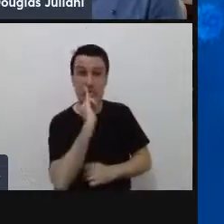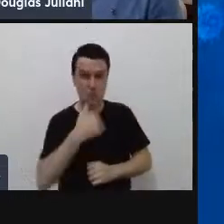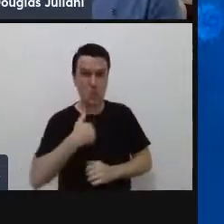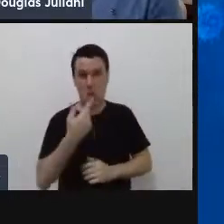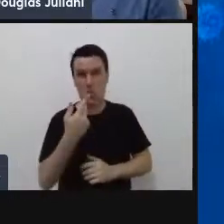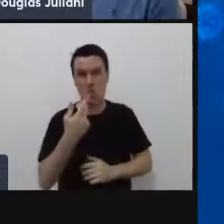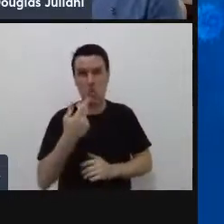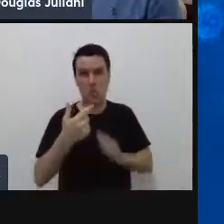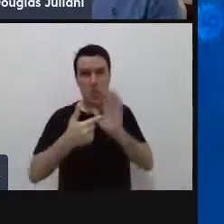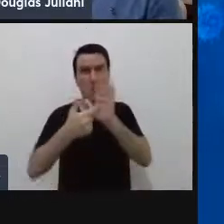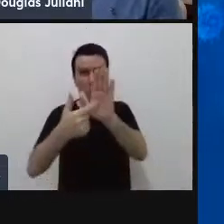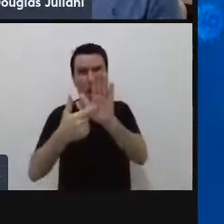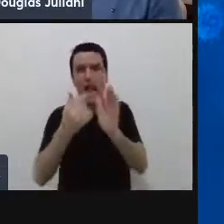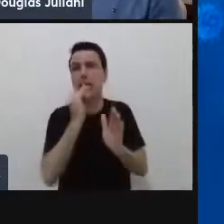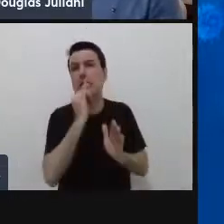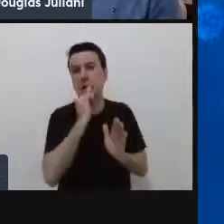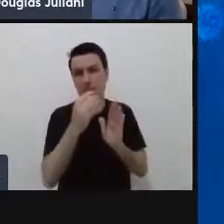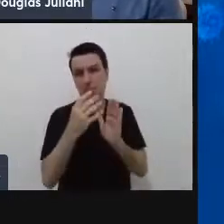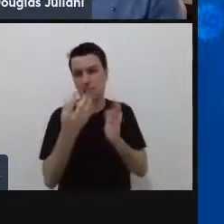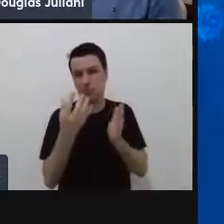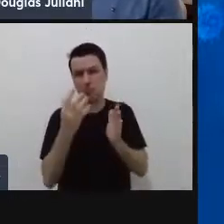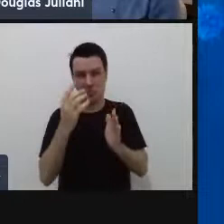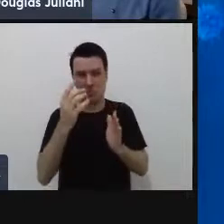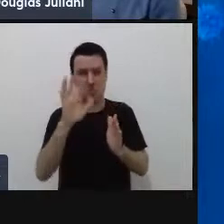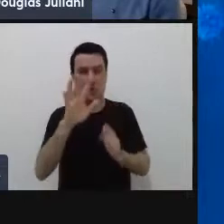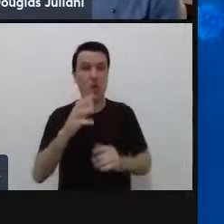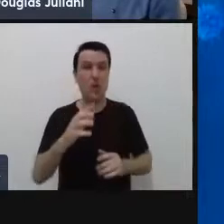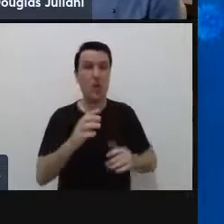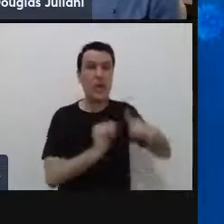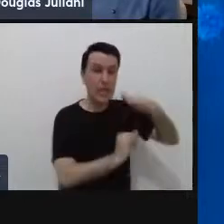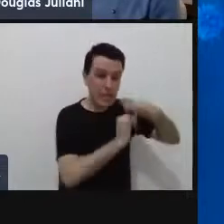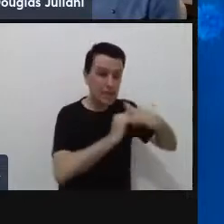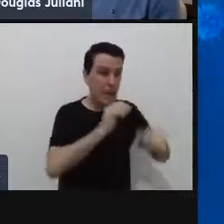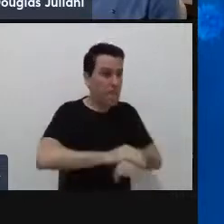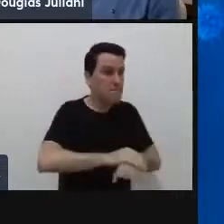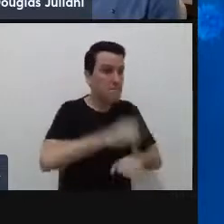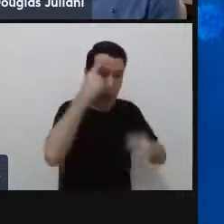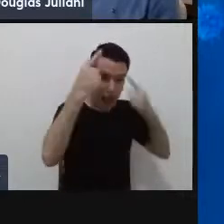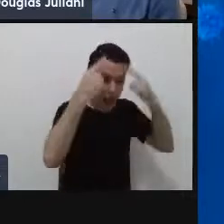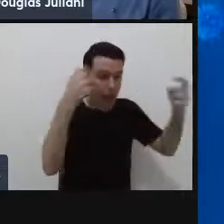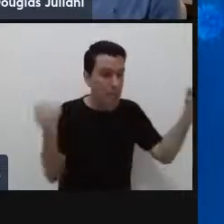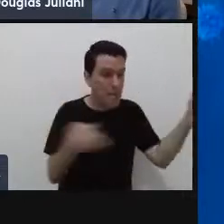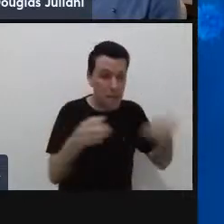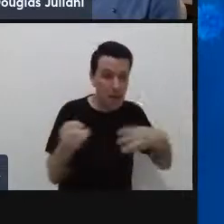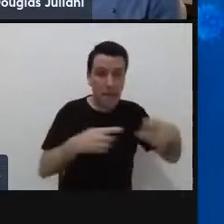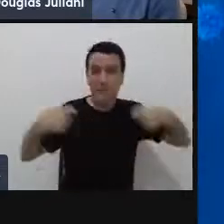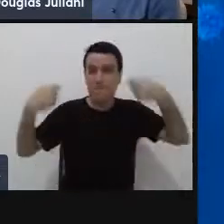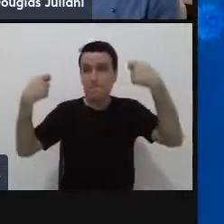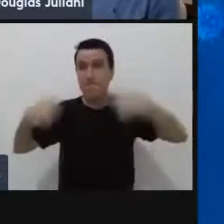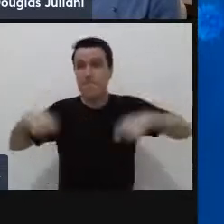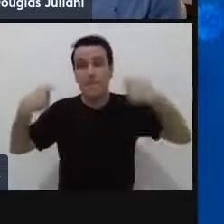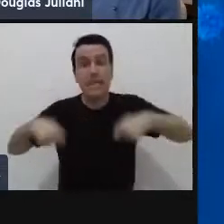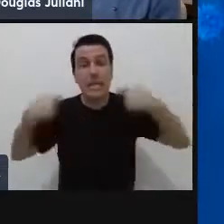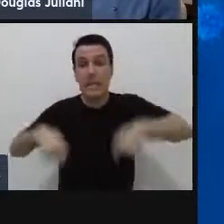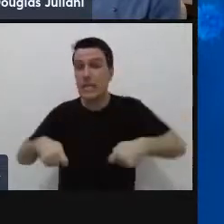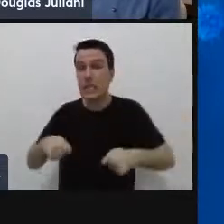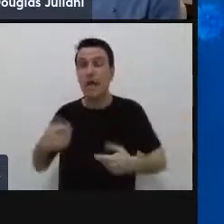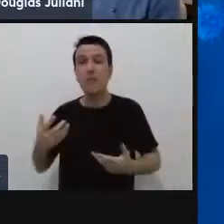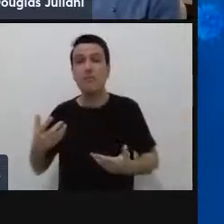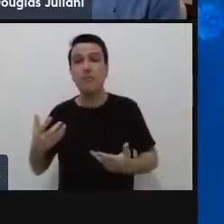para ajudar talvez ele teria um IFSC um IFSC ainda mais inovador